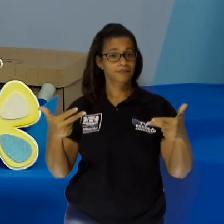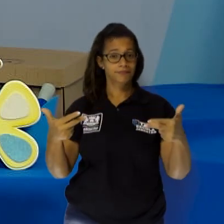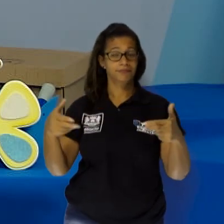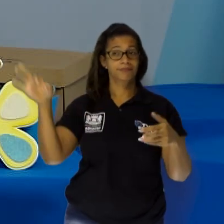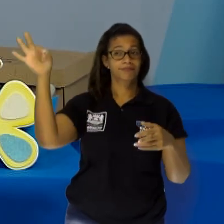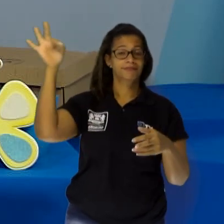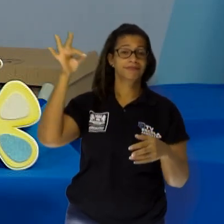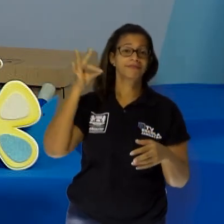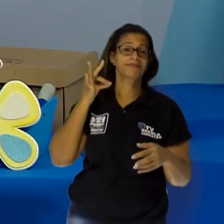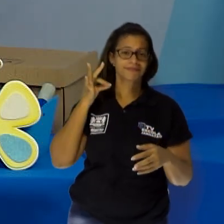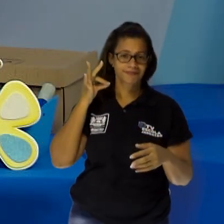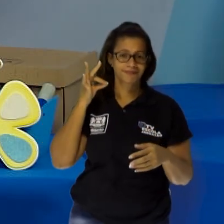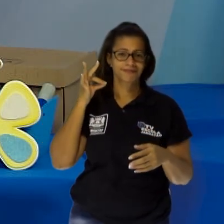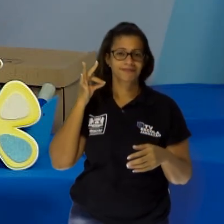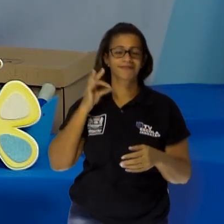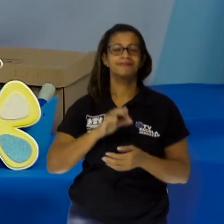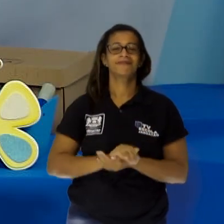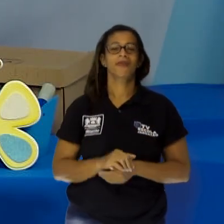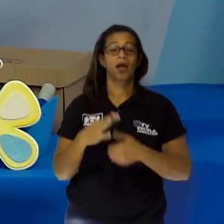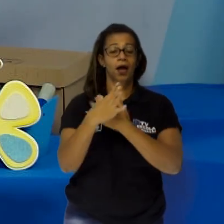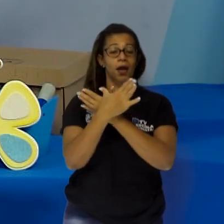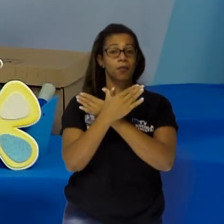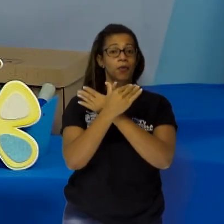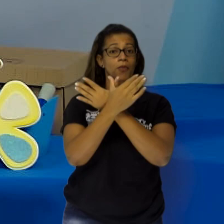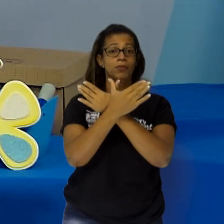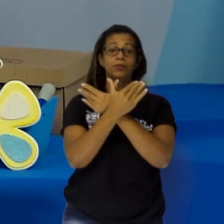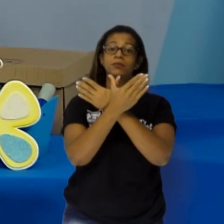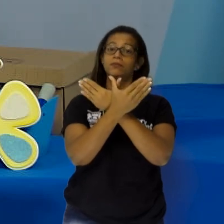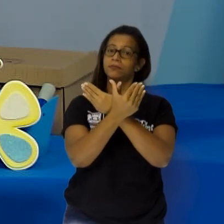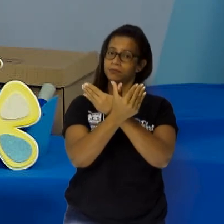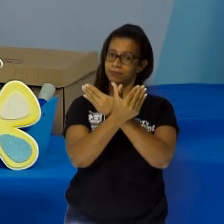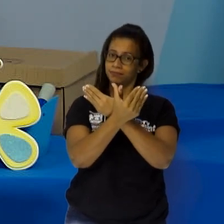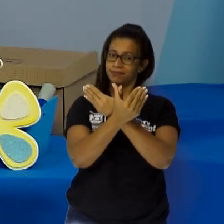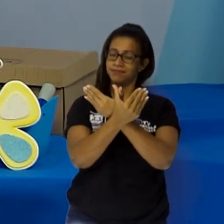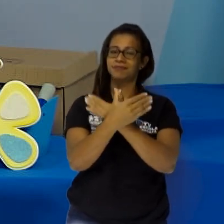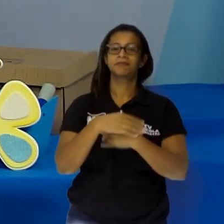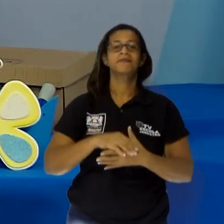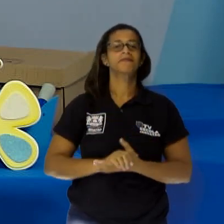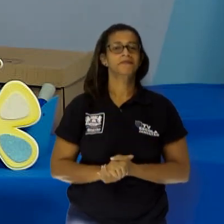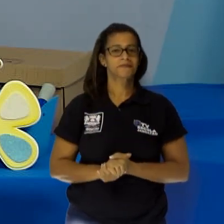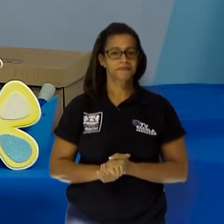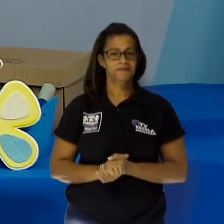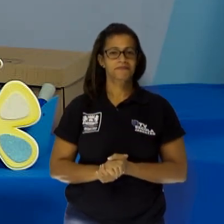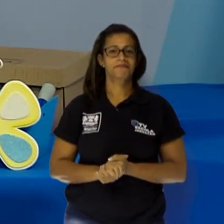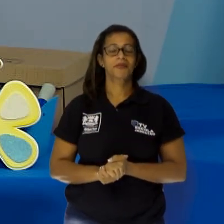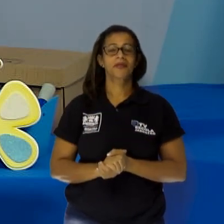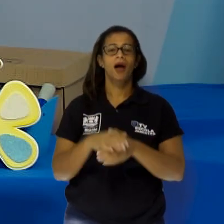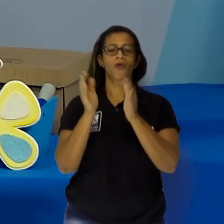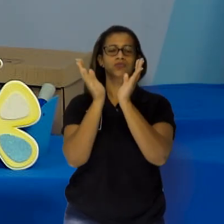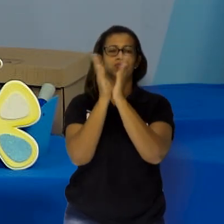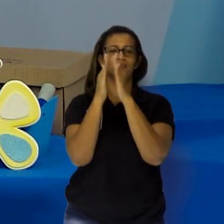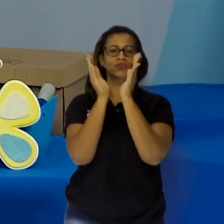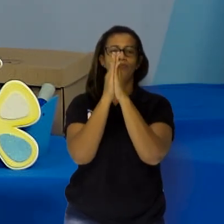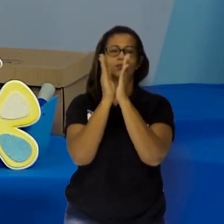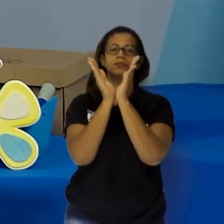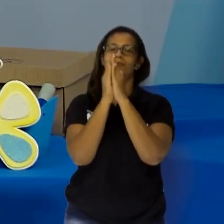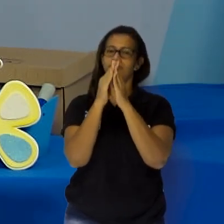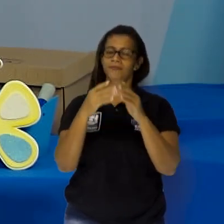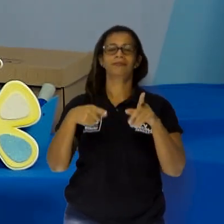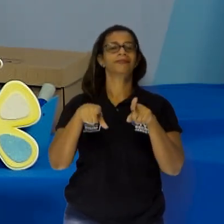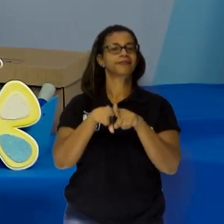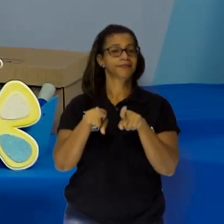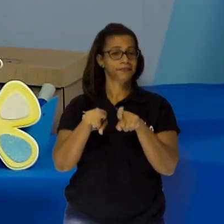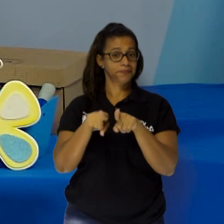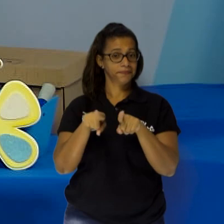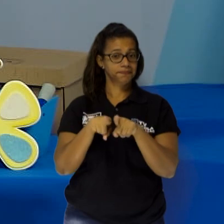cozinha fazendo chocolate para a madrinha, a dona foca que gosta de bater palminhas e o